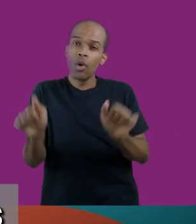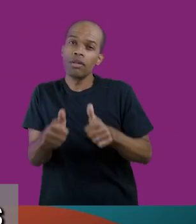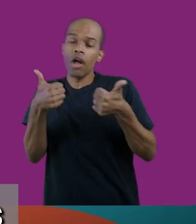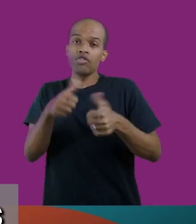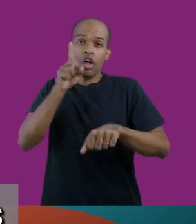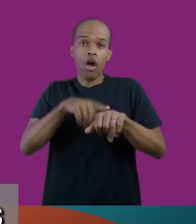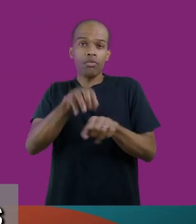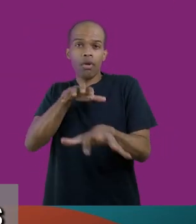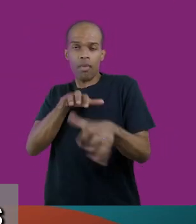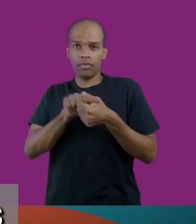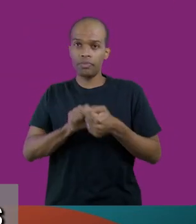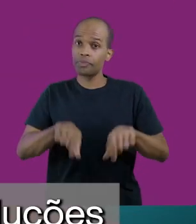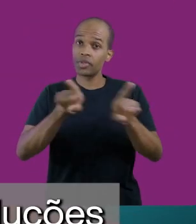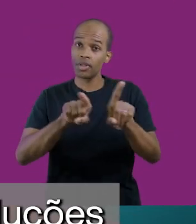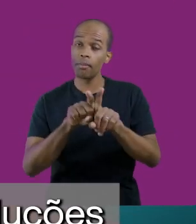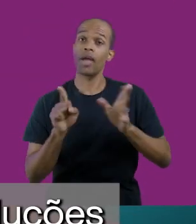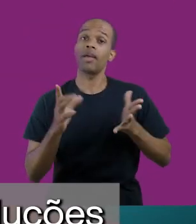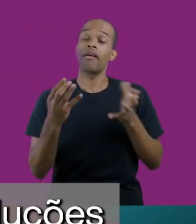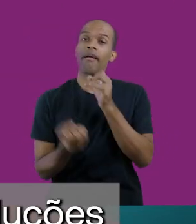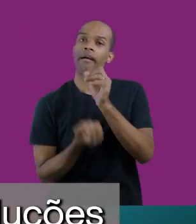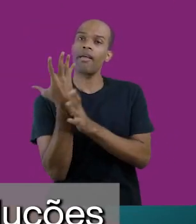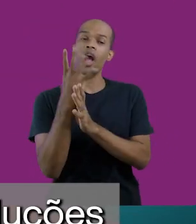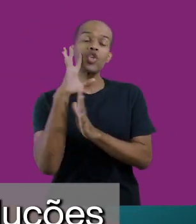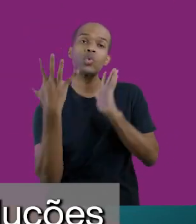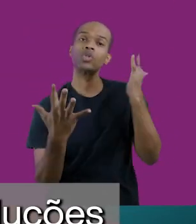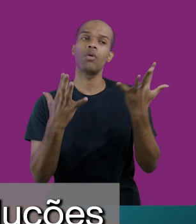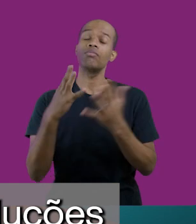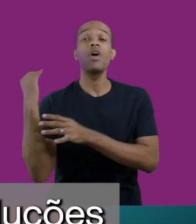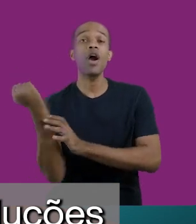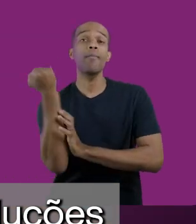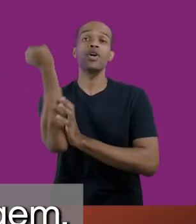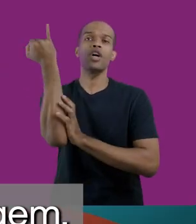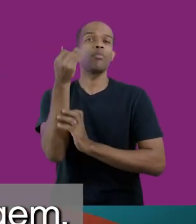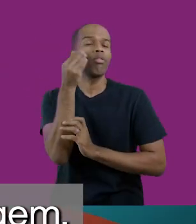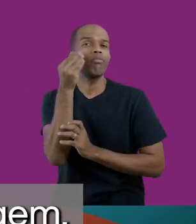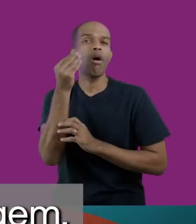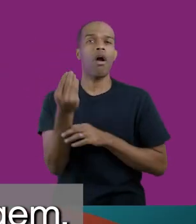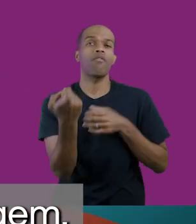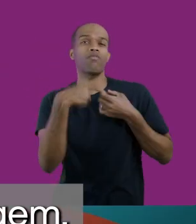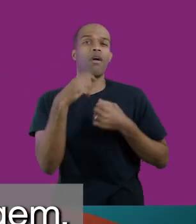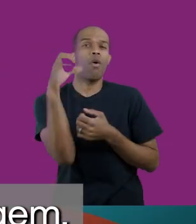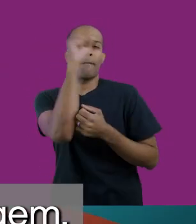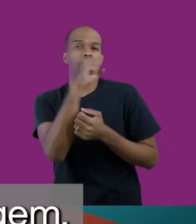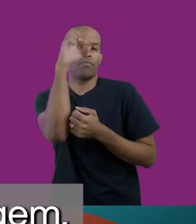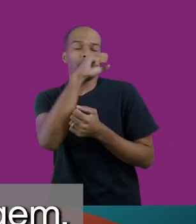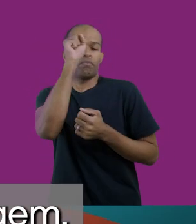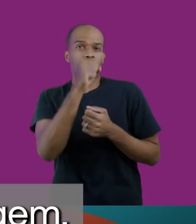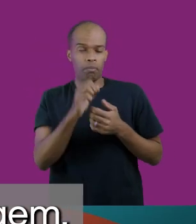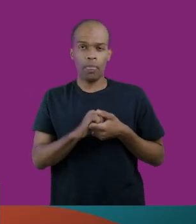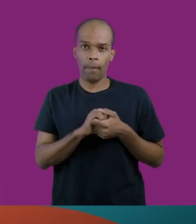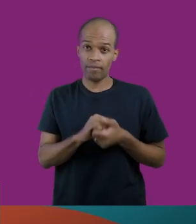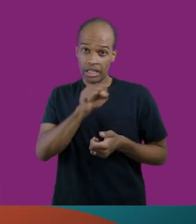qualidade do ensino nas aulas remotas e também sobre a importância de criarmos soluções para a recuperação consistente da